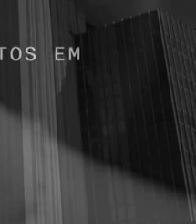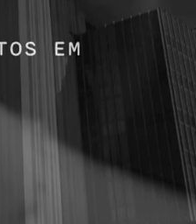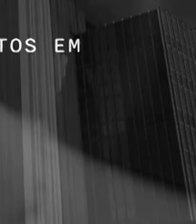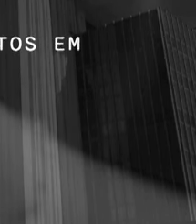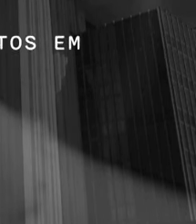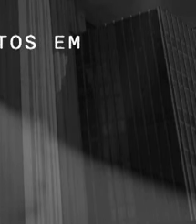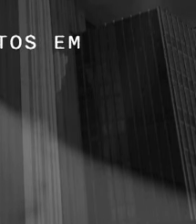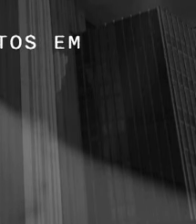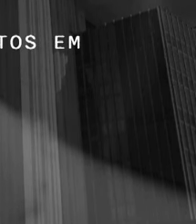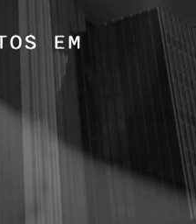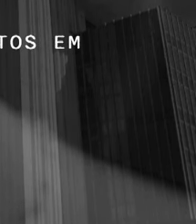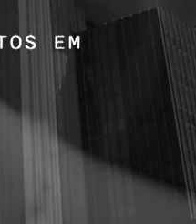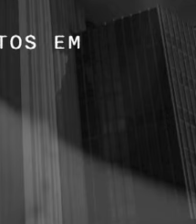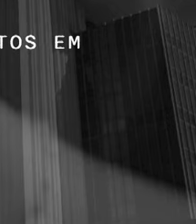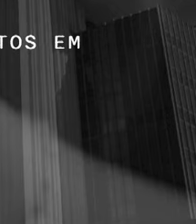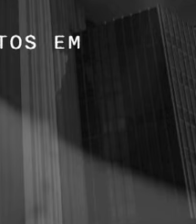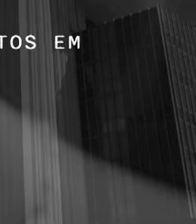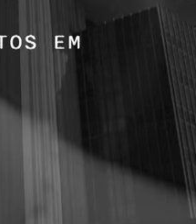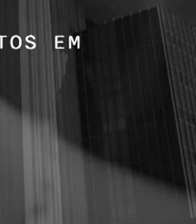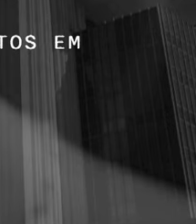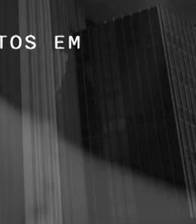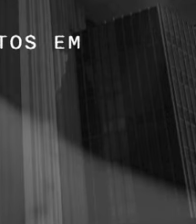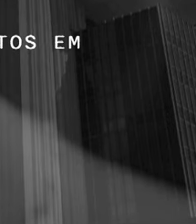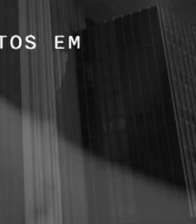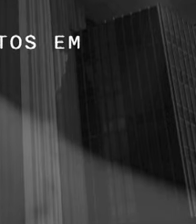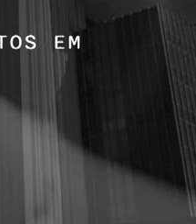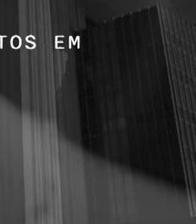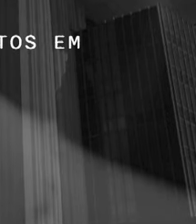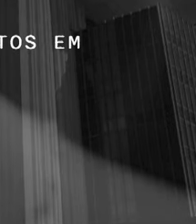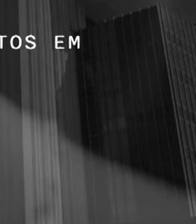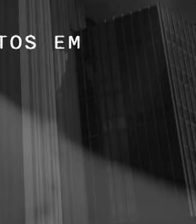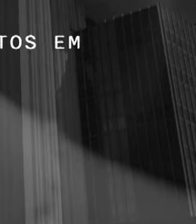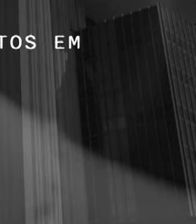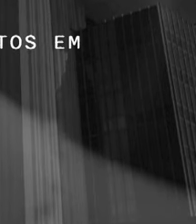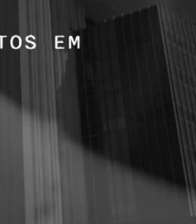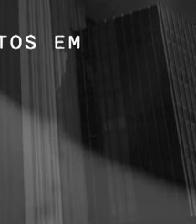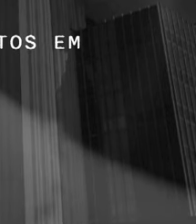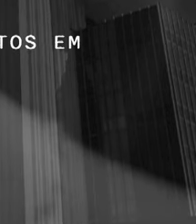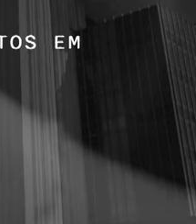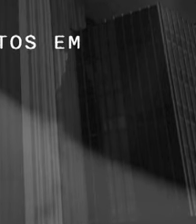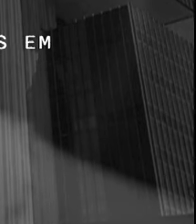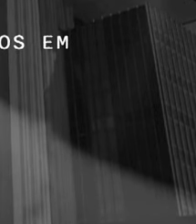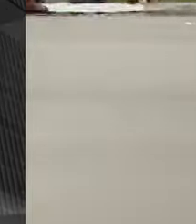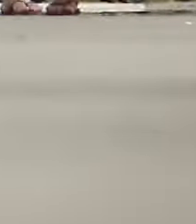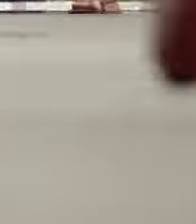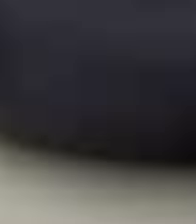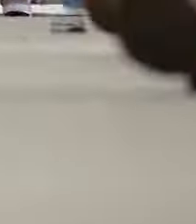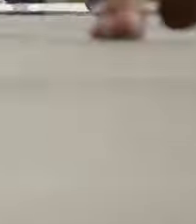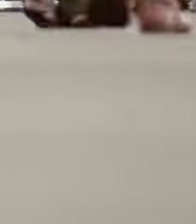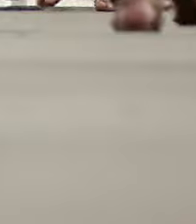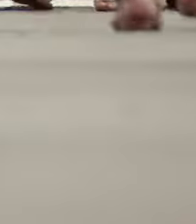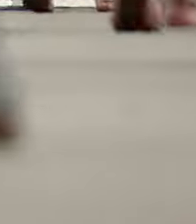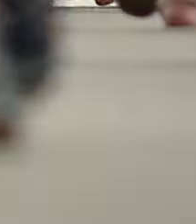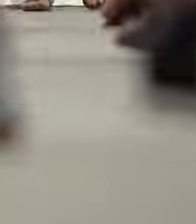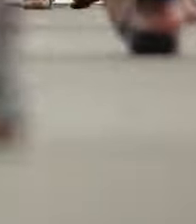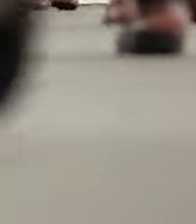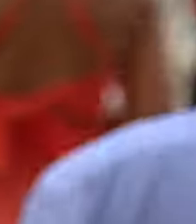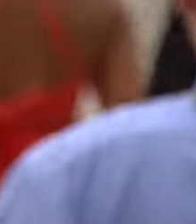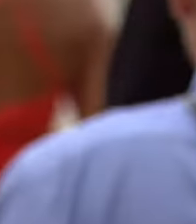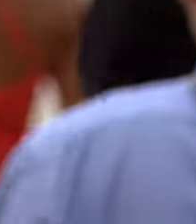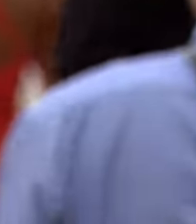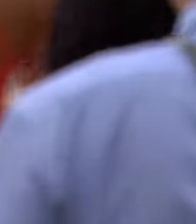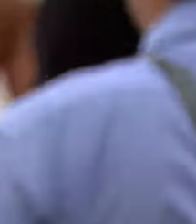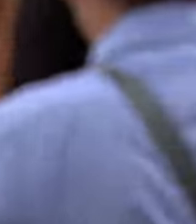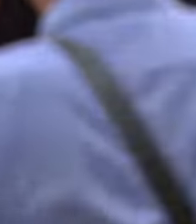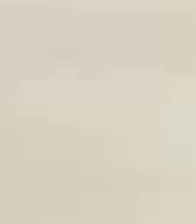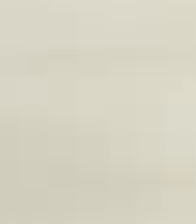inadimplência e multimodalidade financiamentos em diferentes modalidades Muitas pessoas que estão